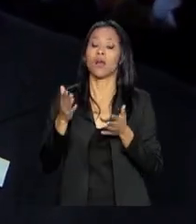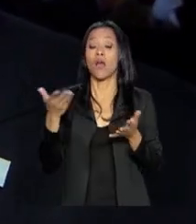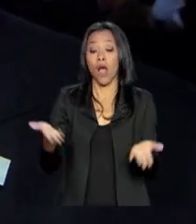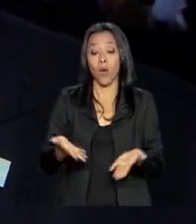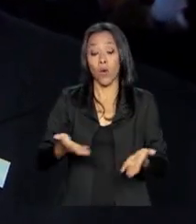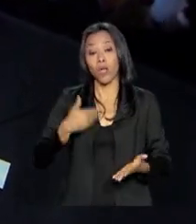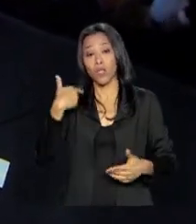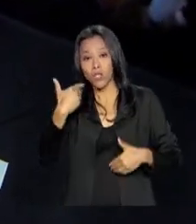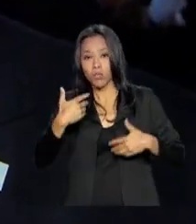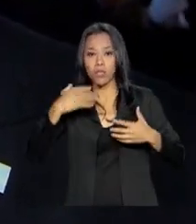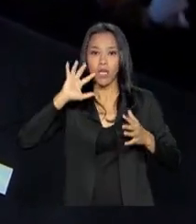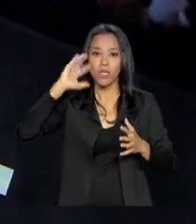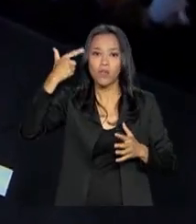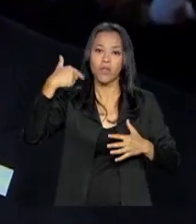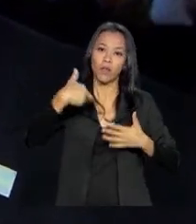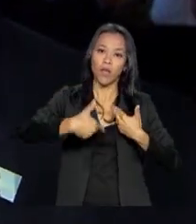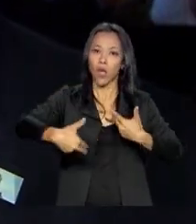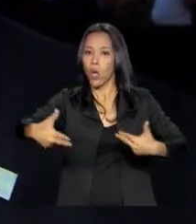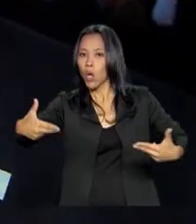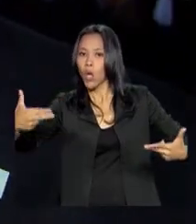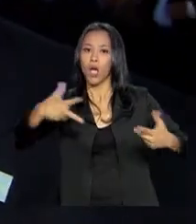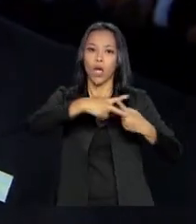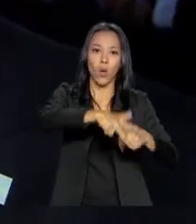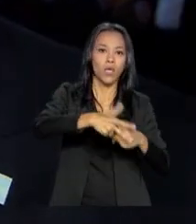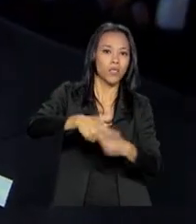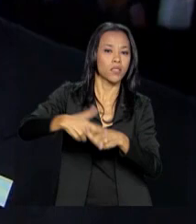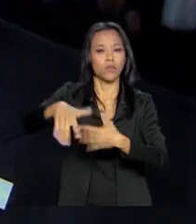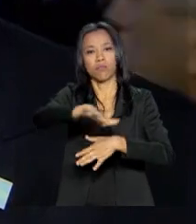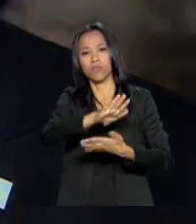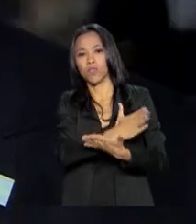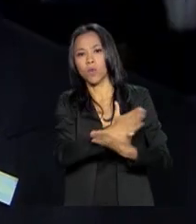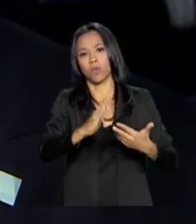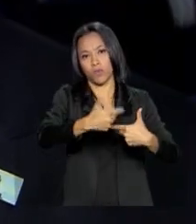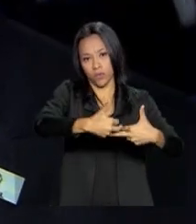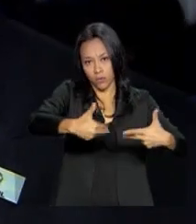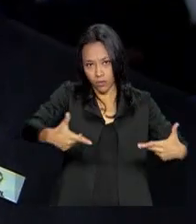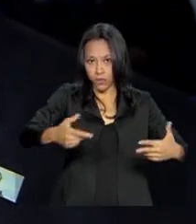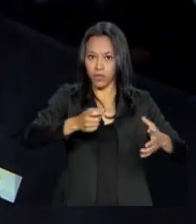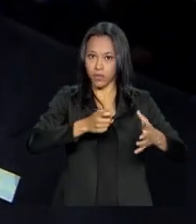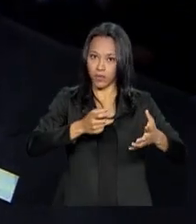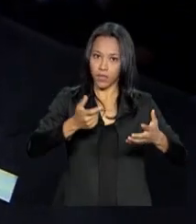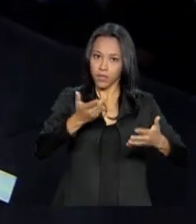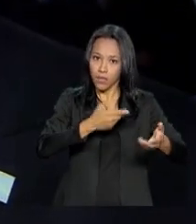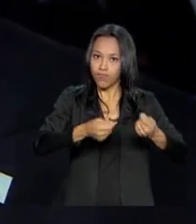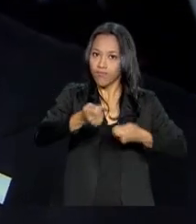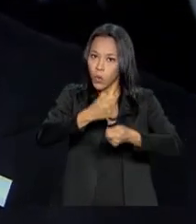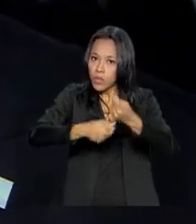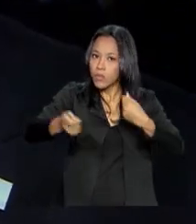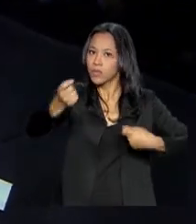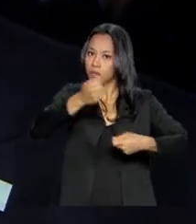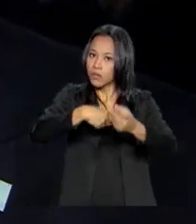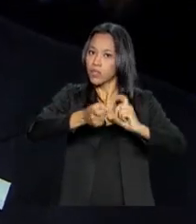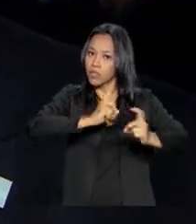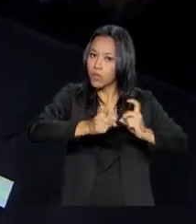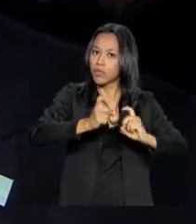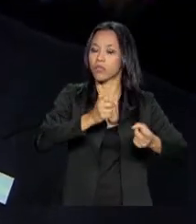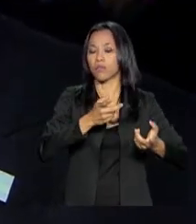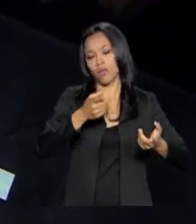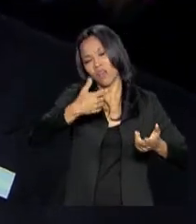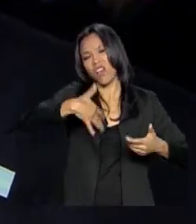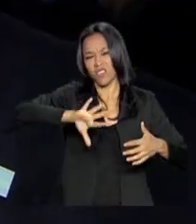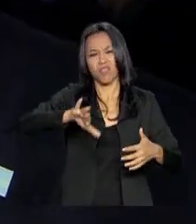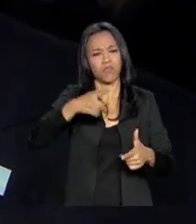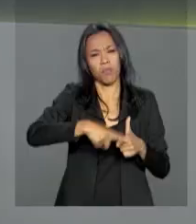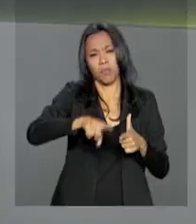operacionalização e de correção de algumas questões que ainda temos, eu diria que problemas